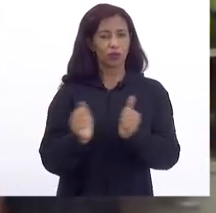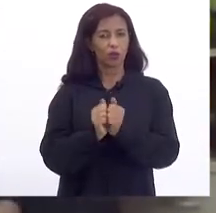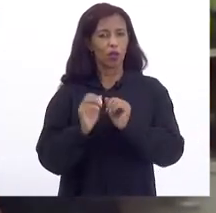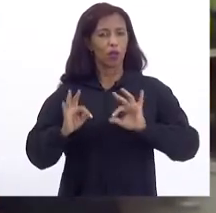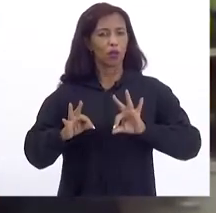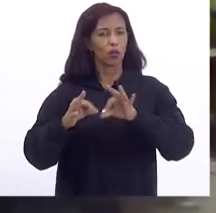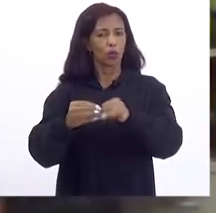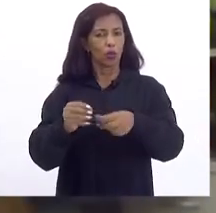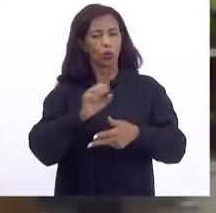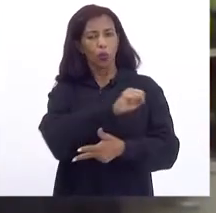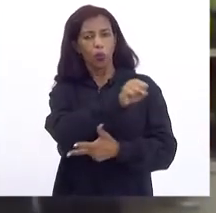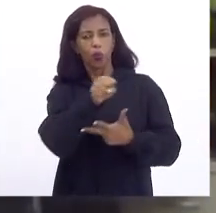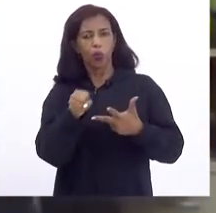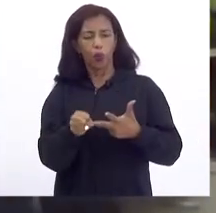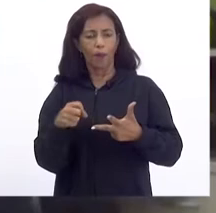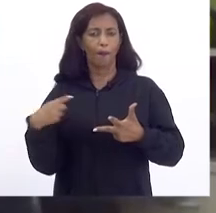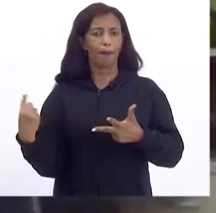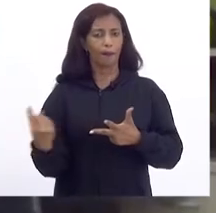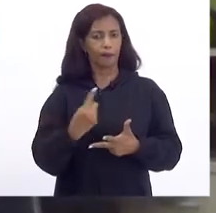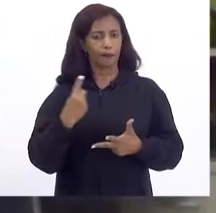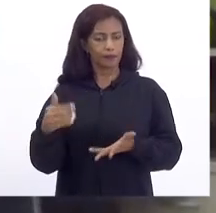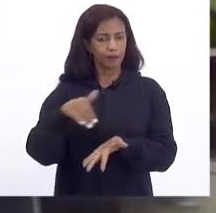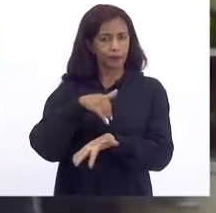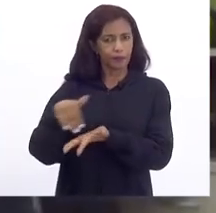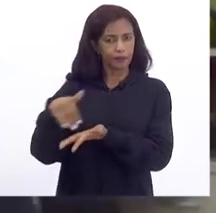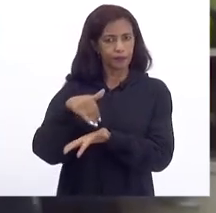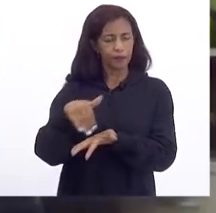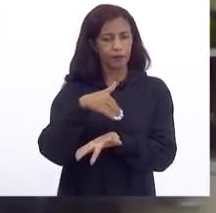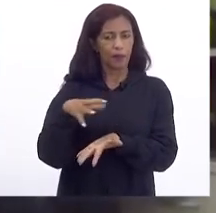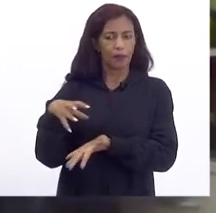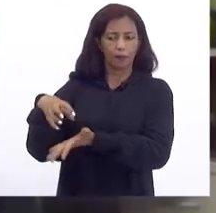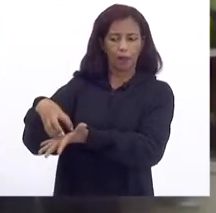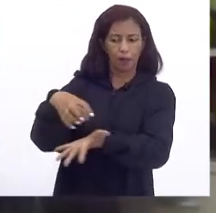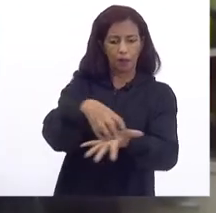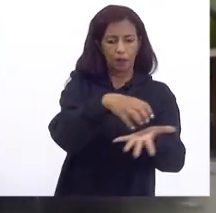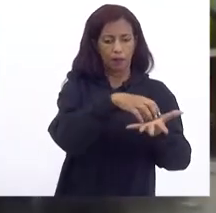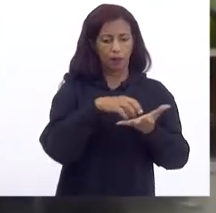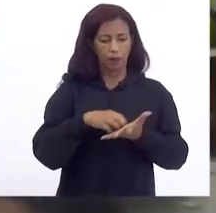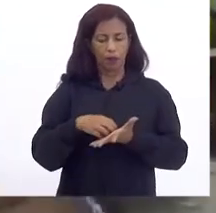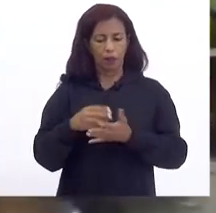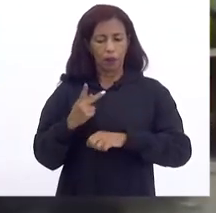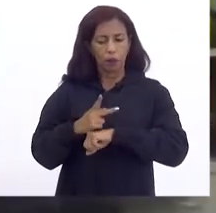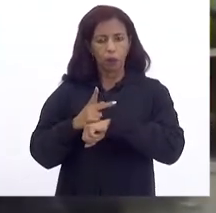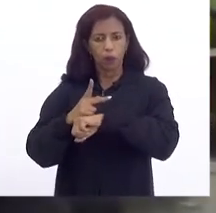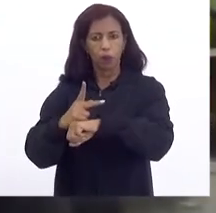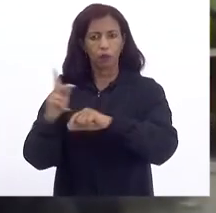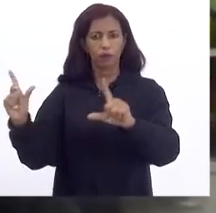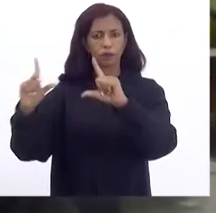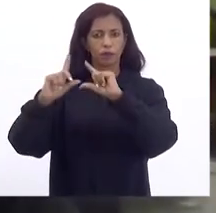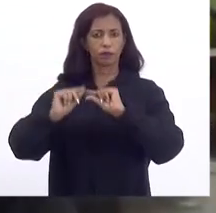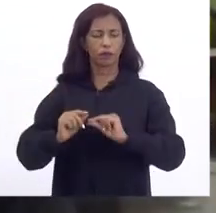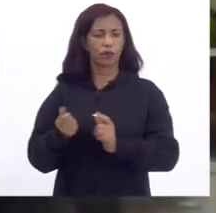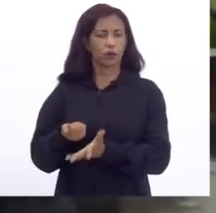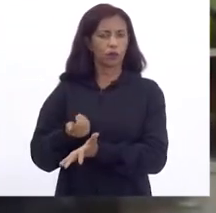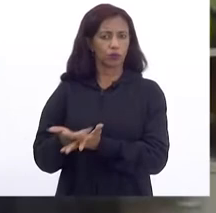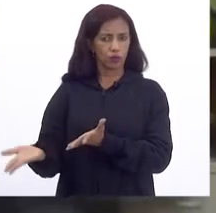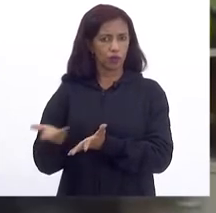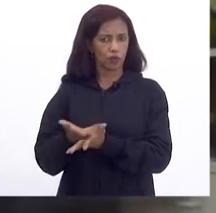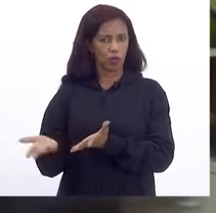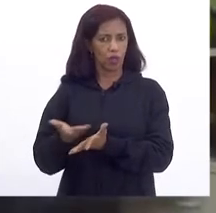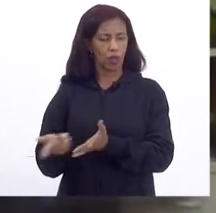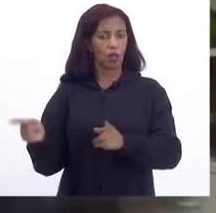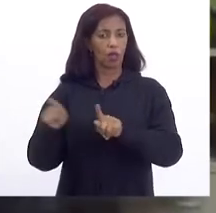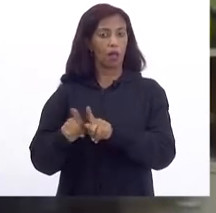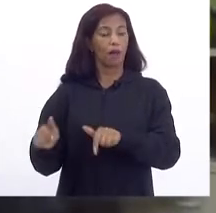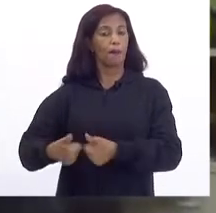todos Os poderes E as nossas Secretarias Uma busca Pela Redução Dos custos E por